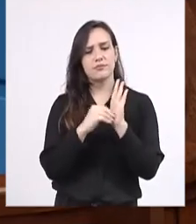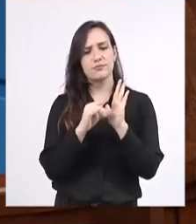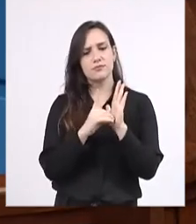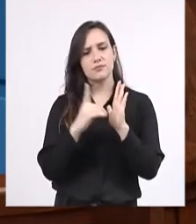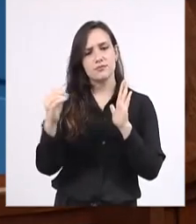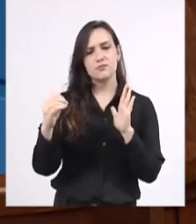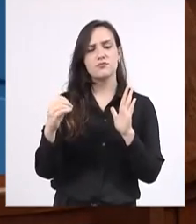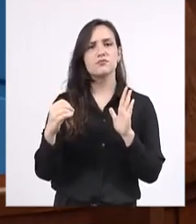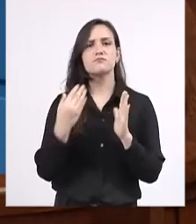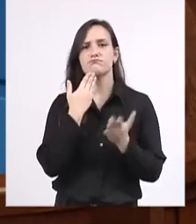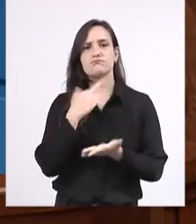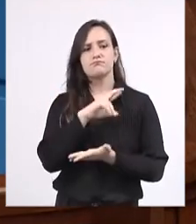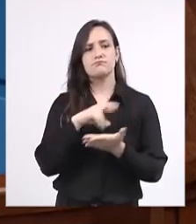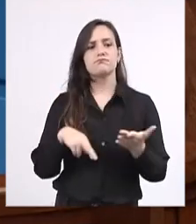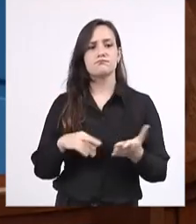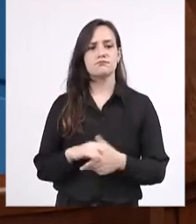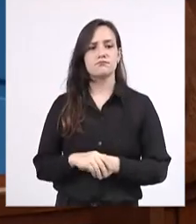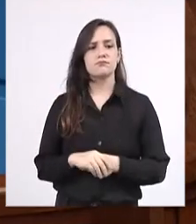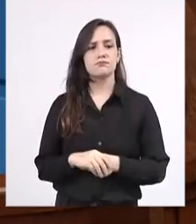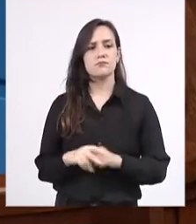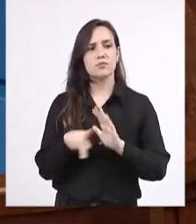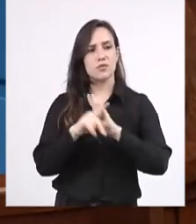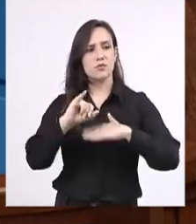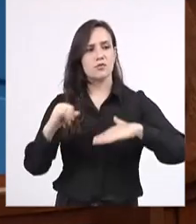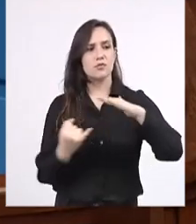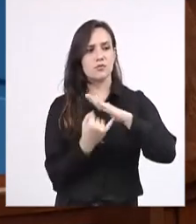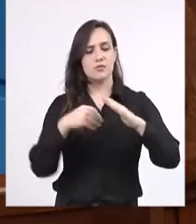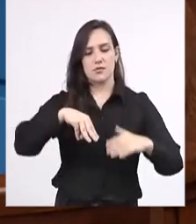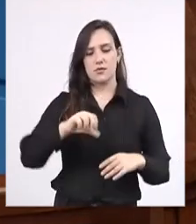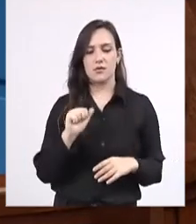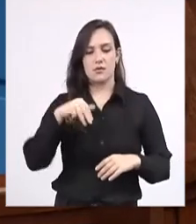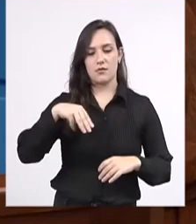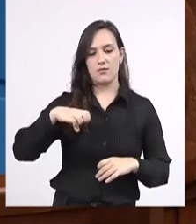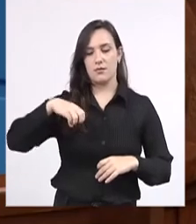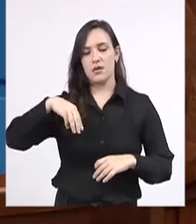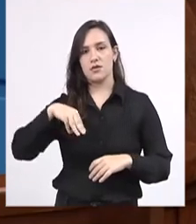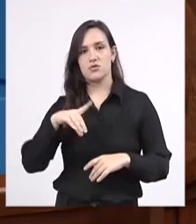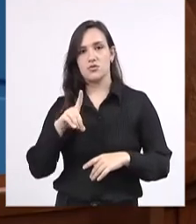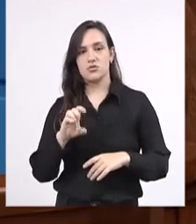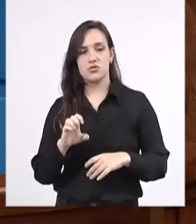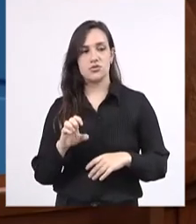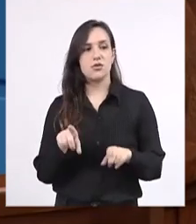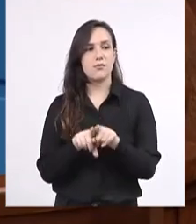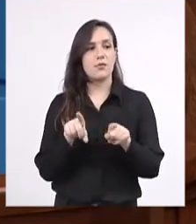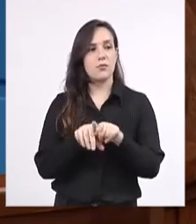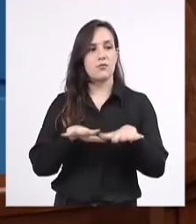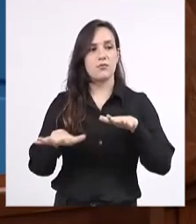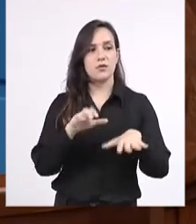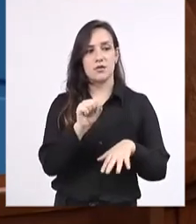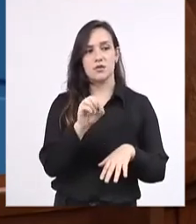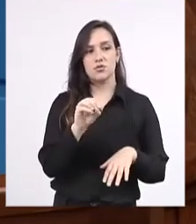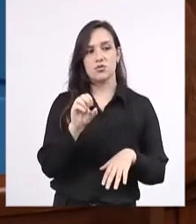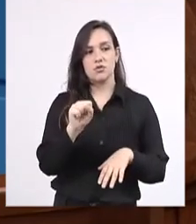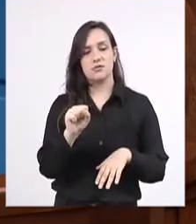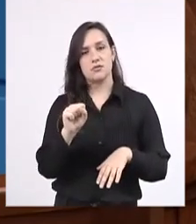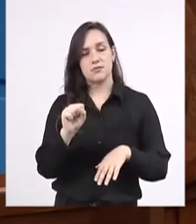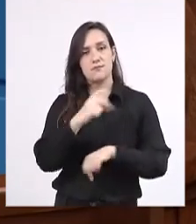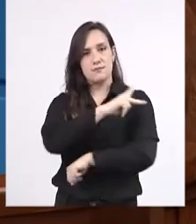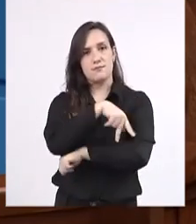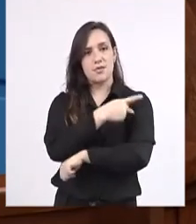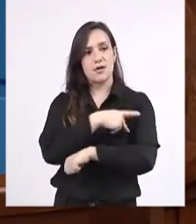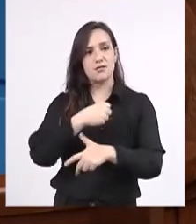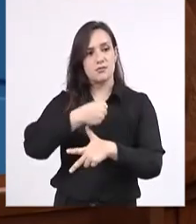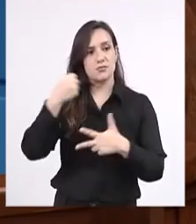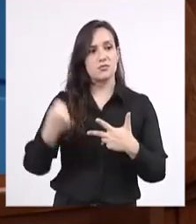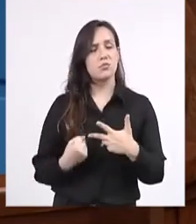o requerimento de tombamento feito pelo Instituto Mamed e pelo movimento SOS Parque dos Poderes. Nós estamos aqui